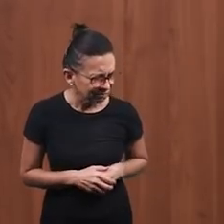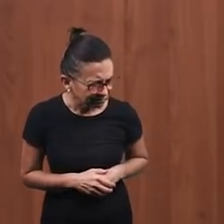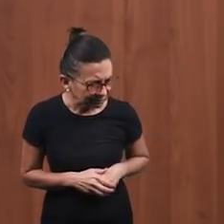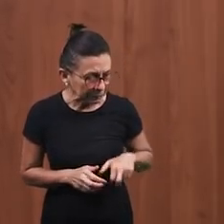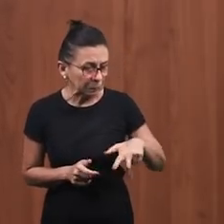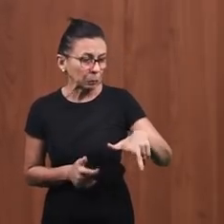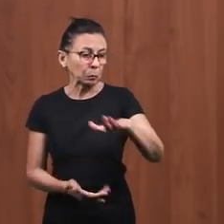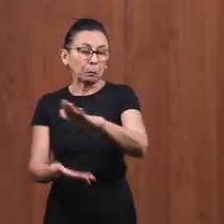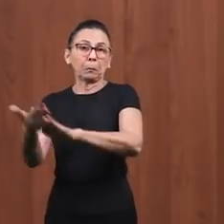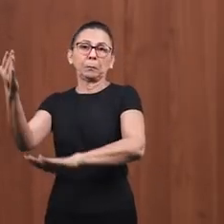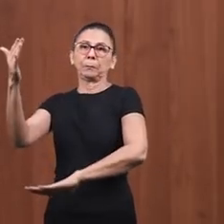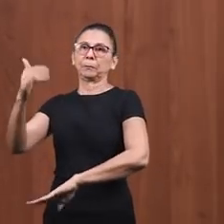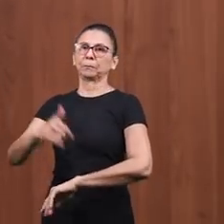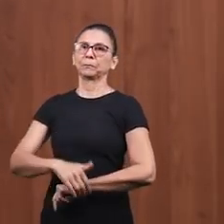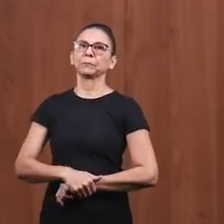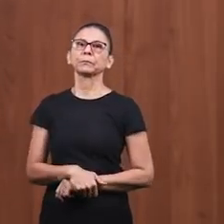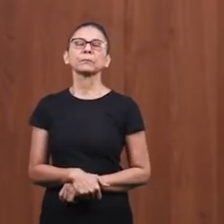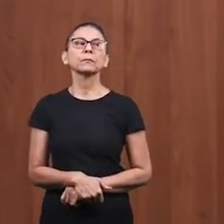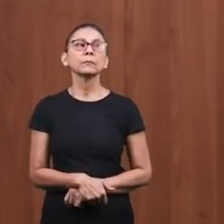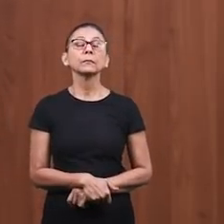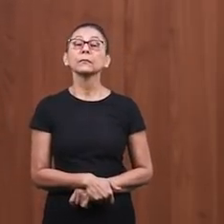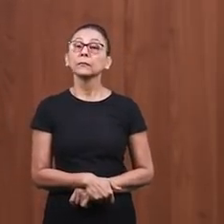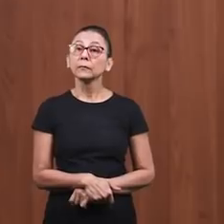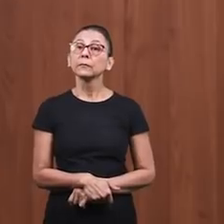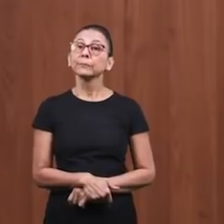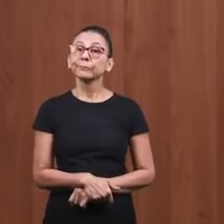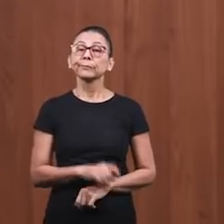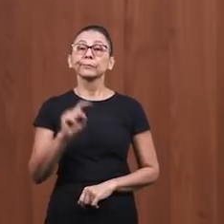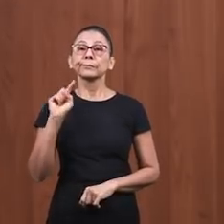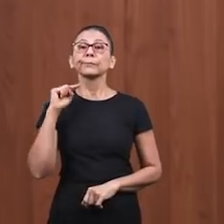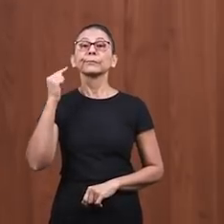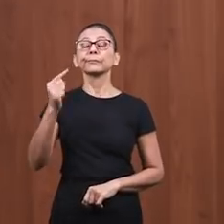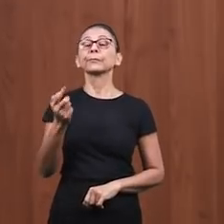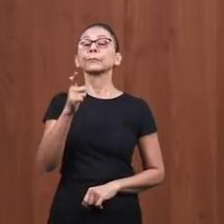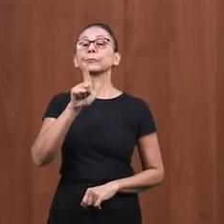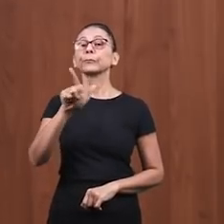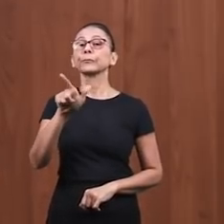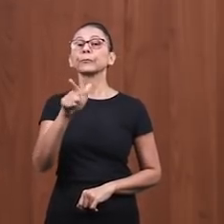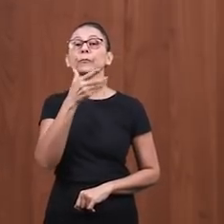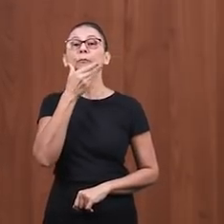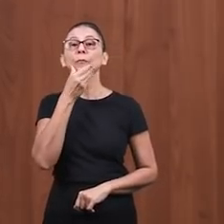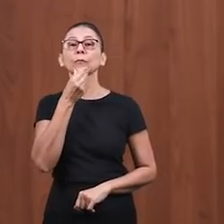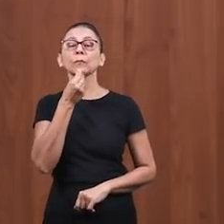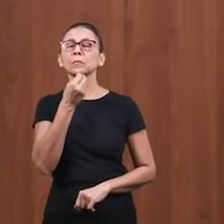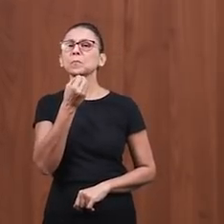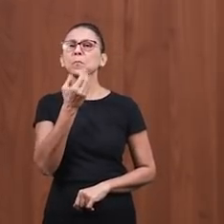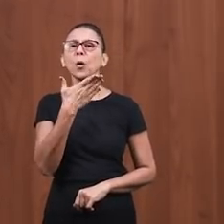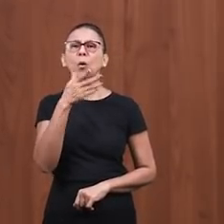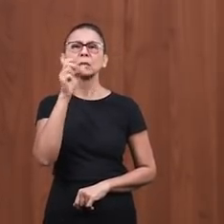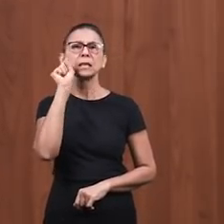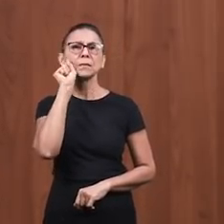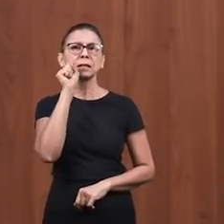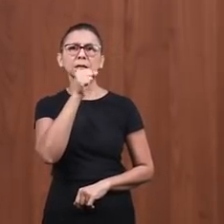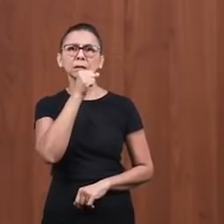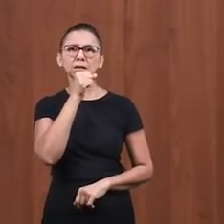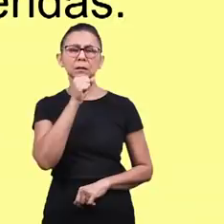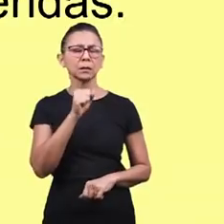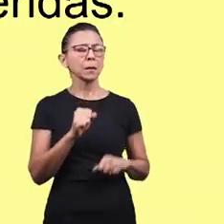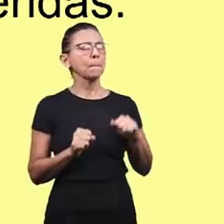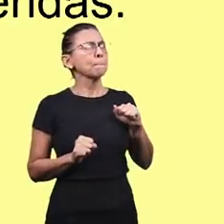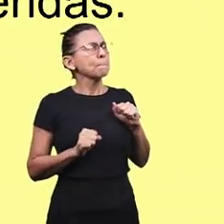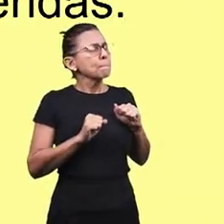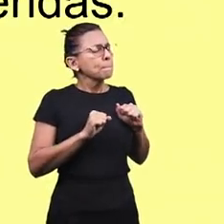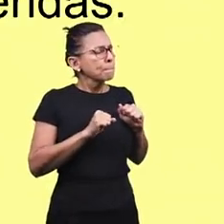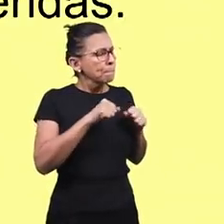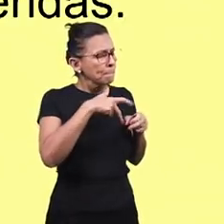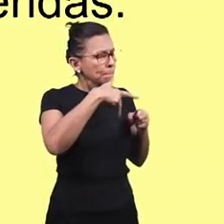olhou e foi embora. Depois vem um samaritano. Esse samaritano, quando viu o homem